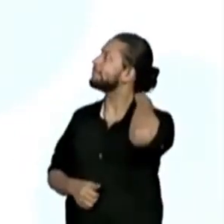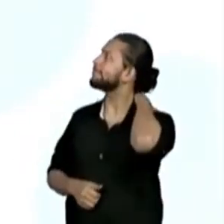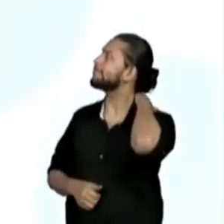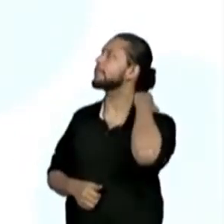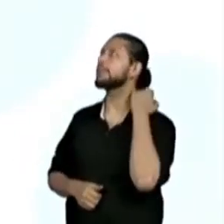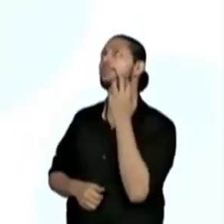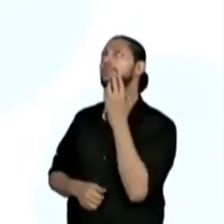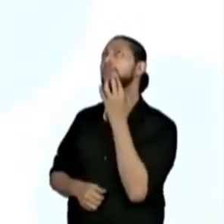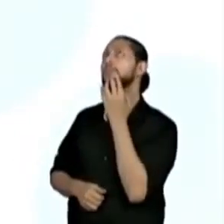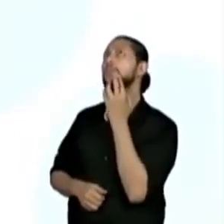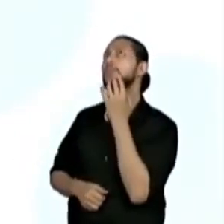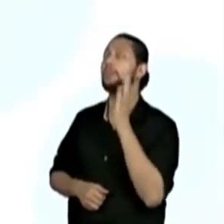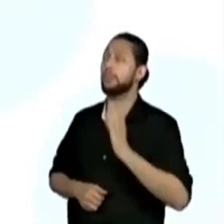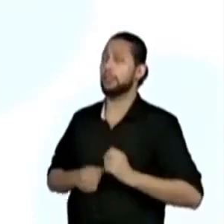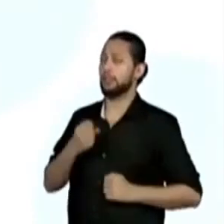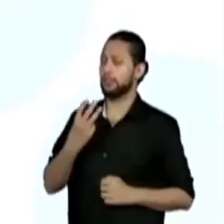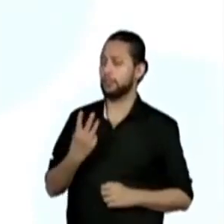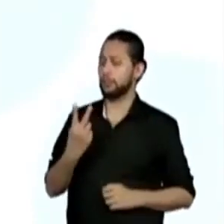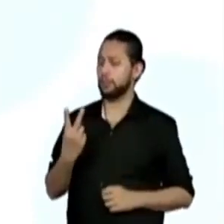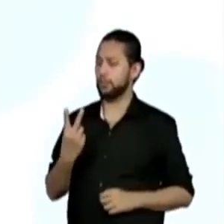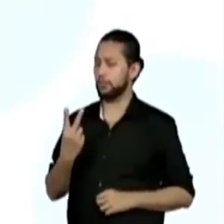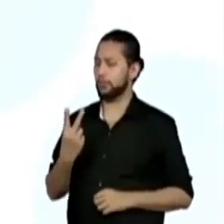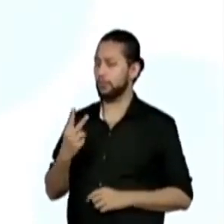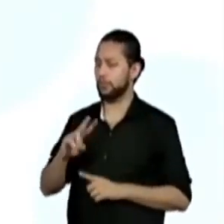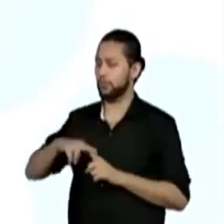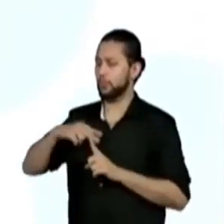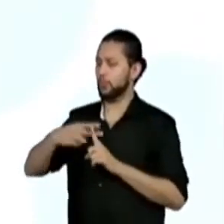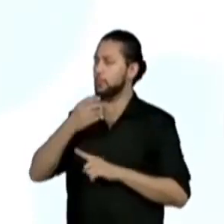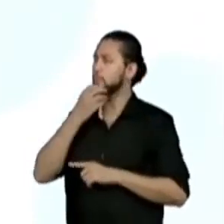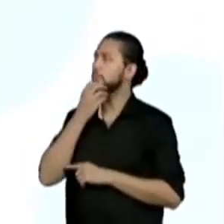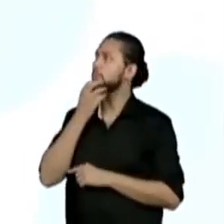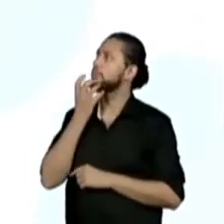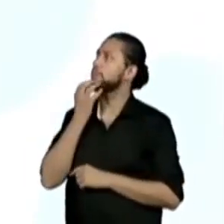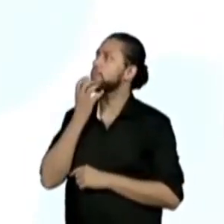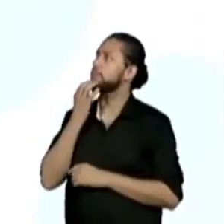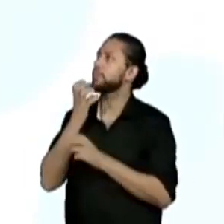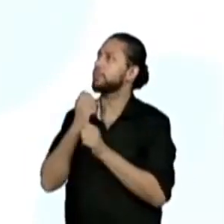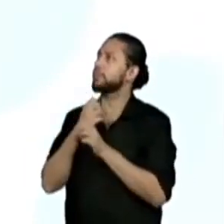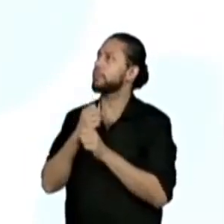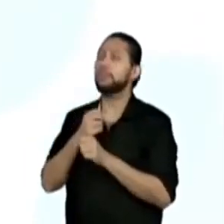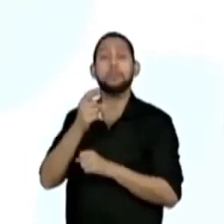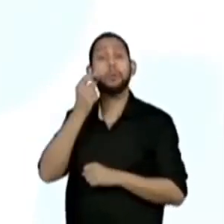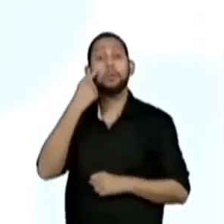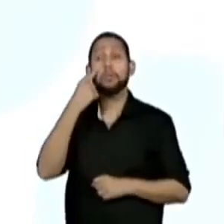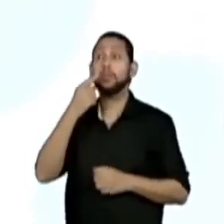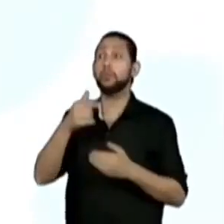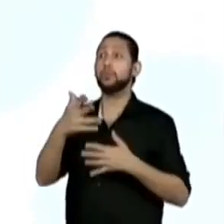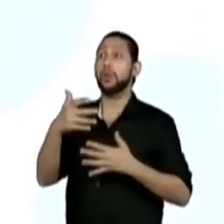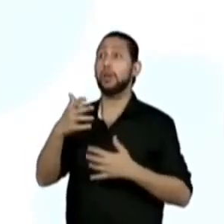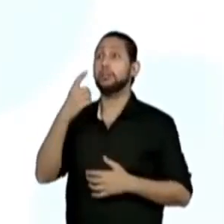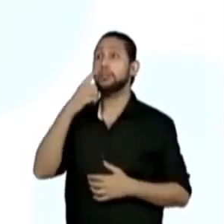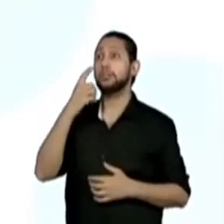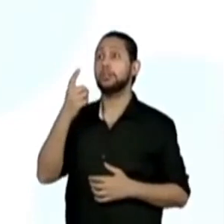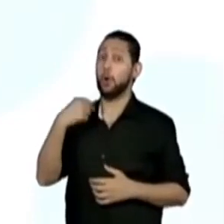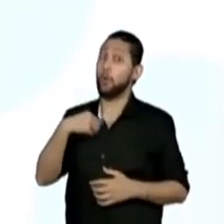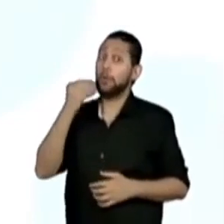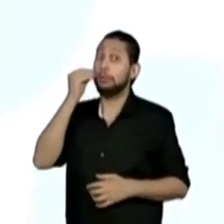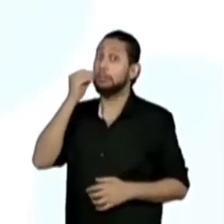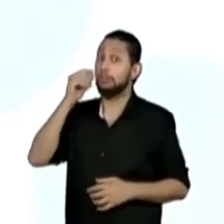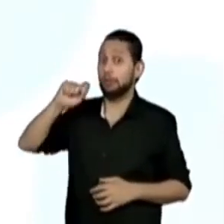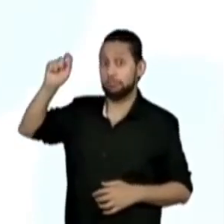Então eu vou primeiro descobrir o dobro de 32, certo? Qual que é o dobro de 32? Vou fazer aqui no cantinho pra nós.